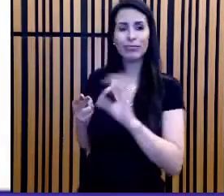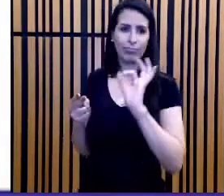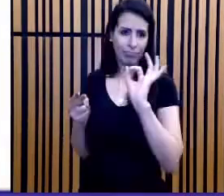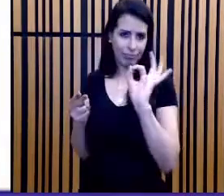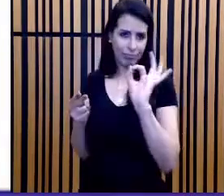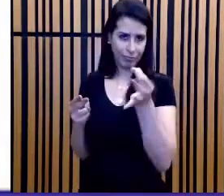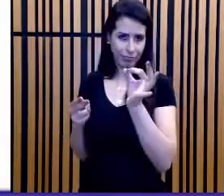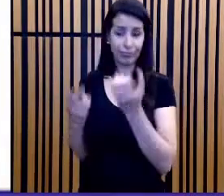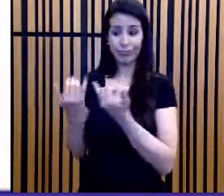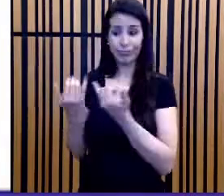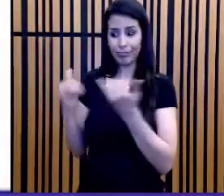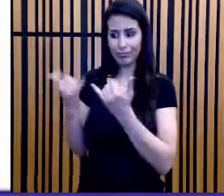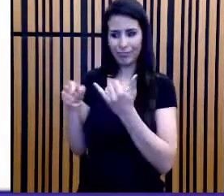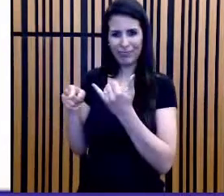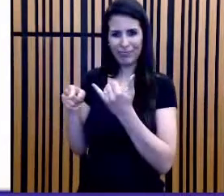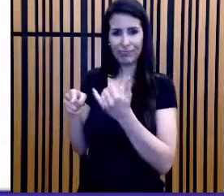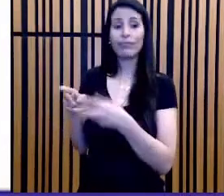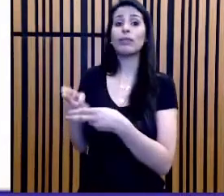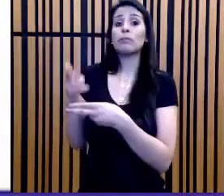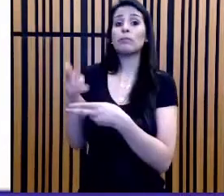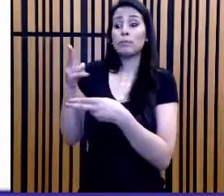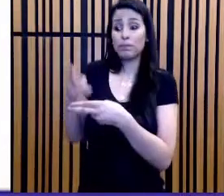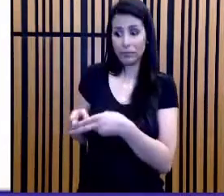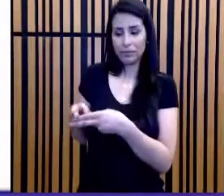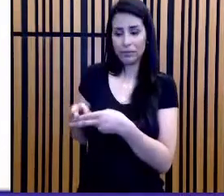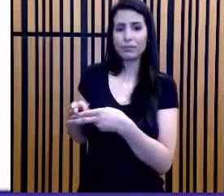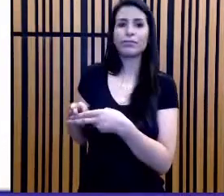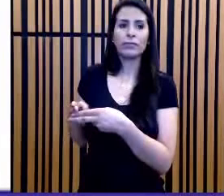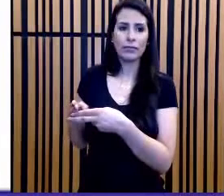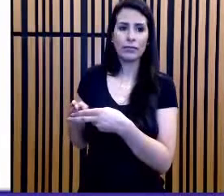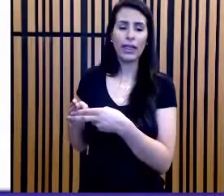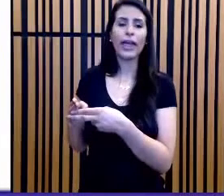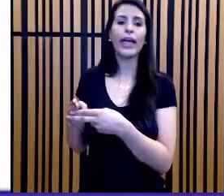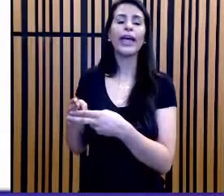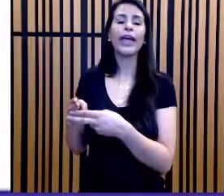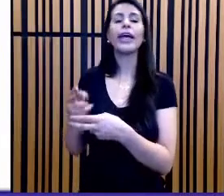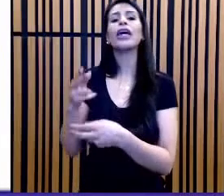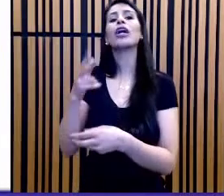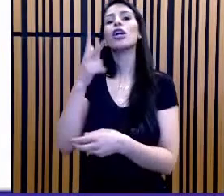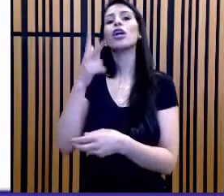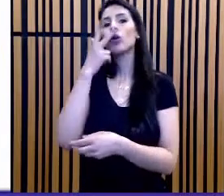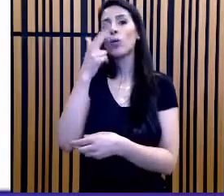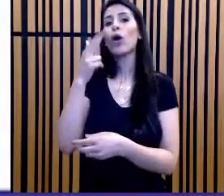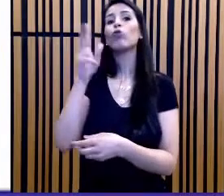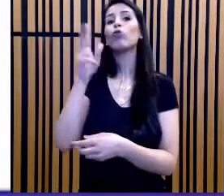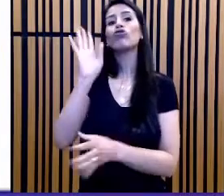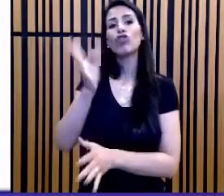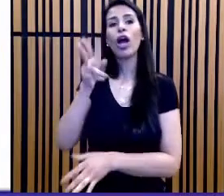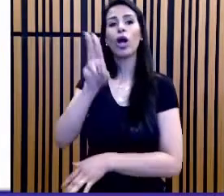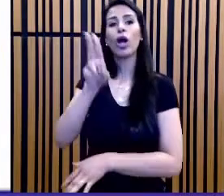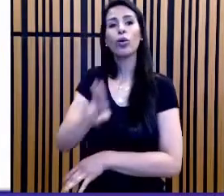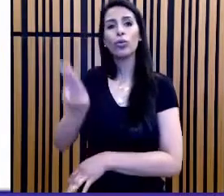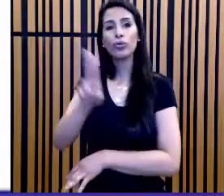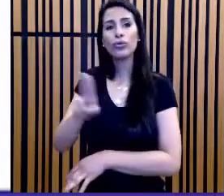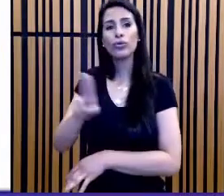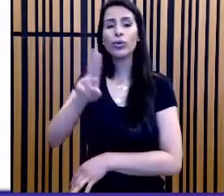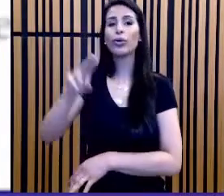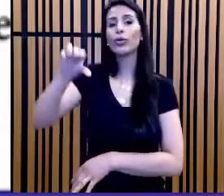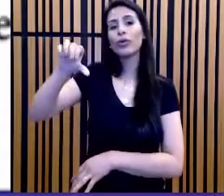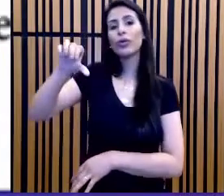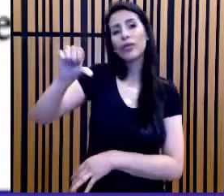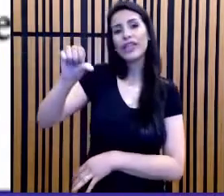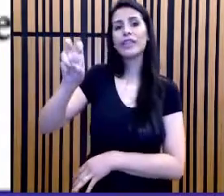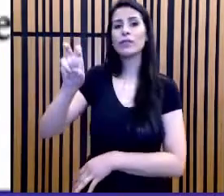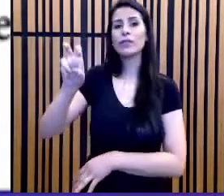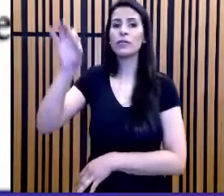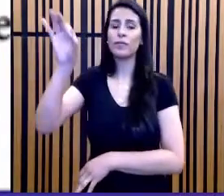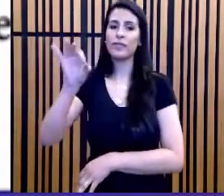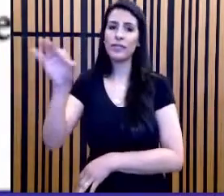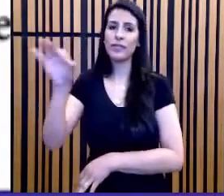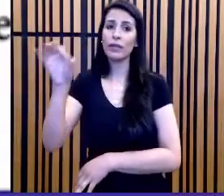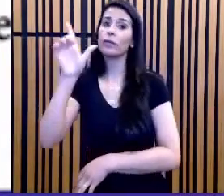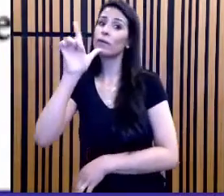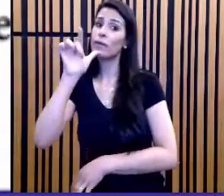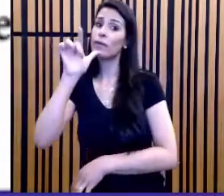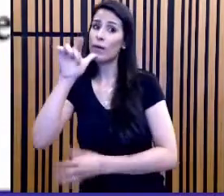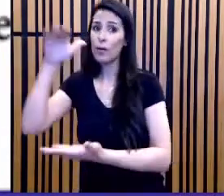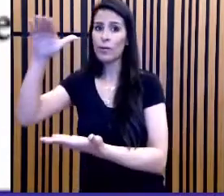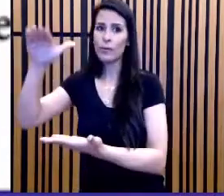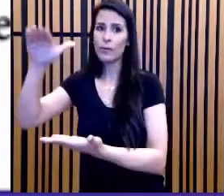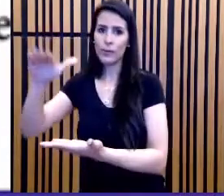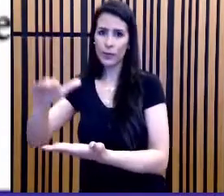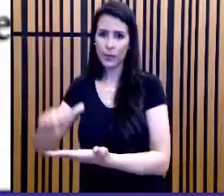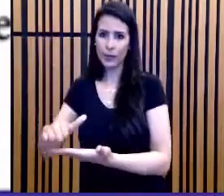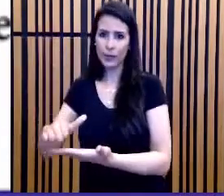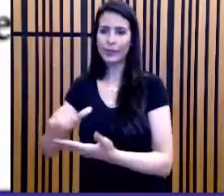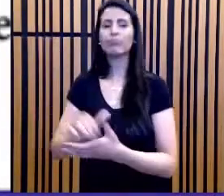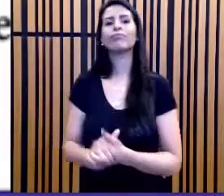eletrônico entra em ação quando restam 5% do volume, em outras palavras, quando 95% do volume de água foi utilizado, foi